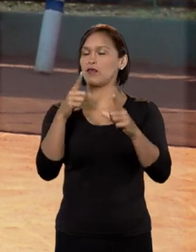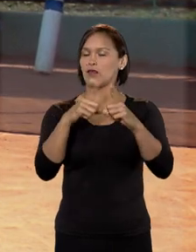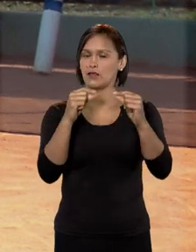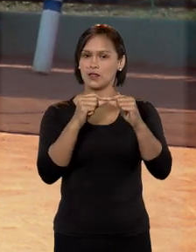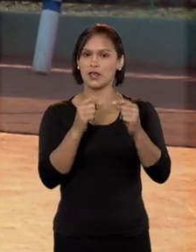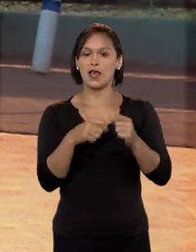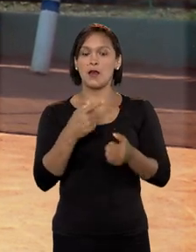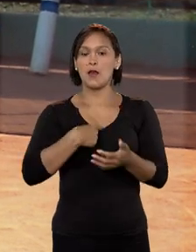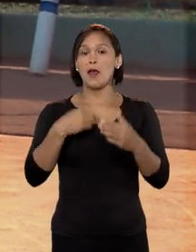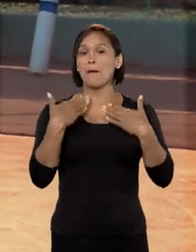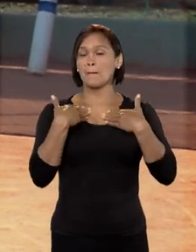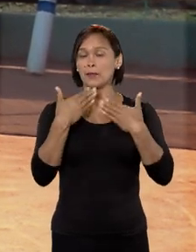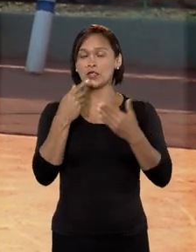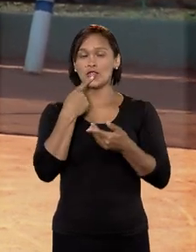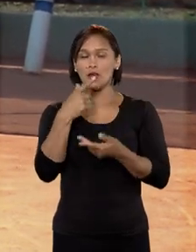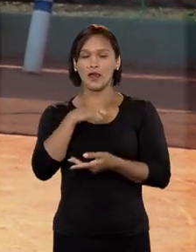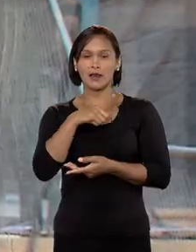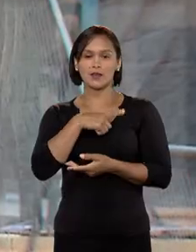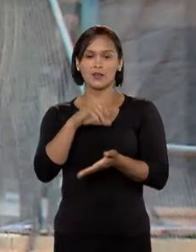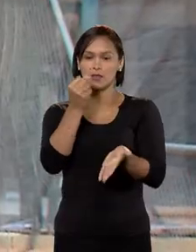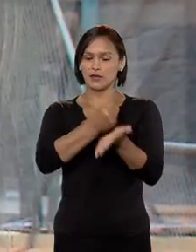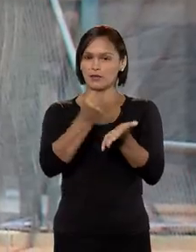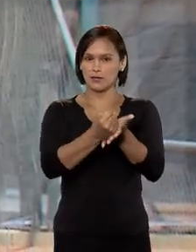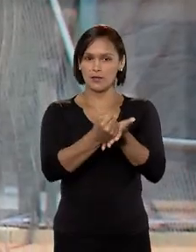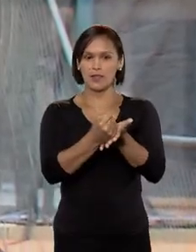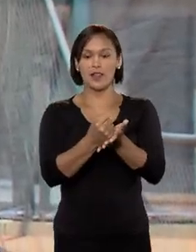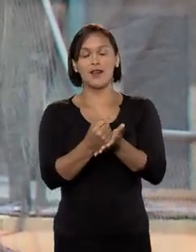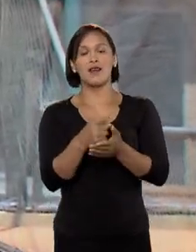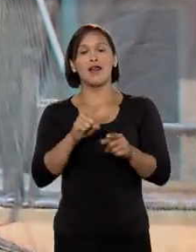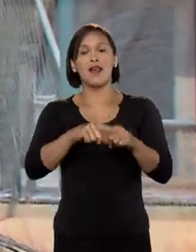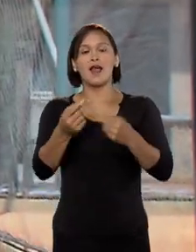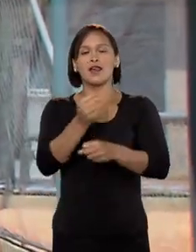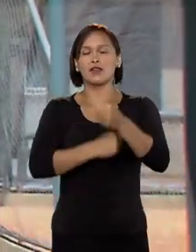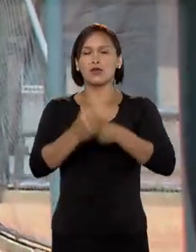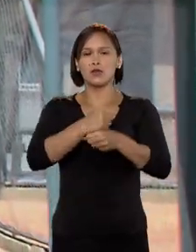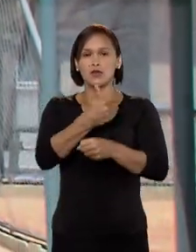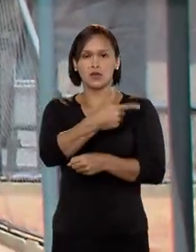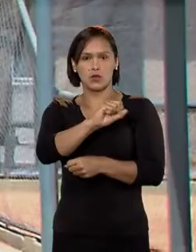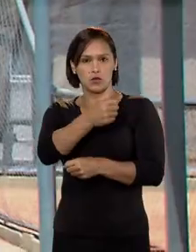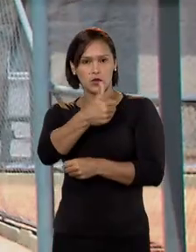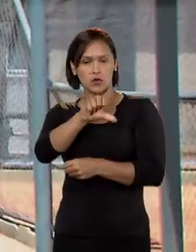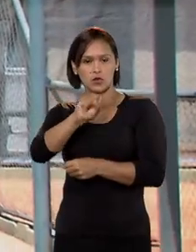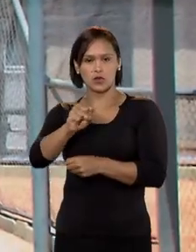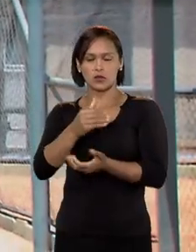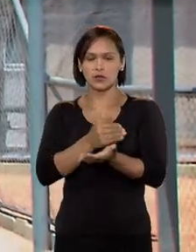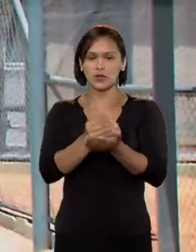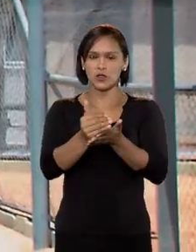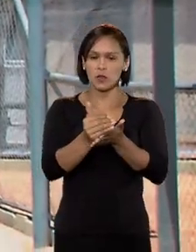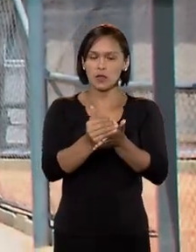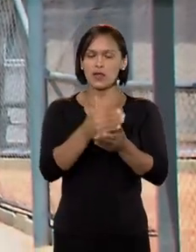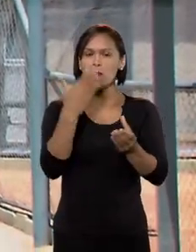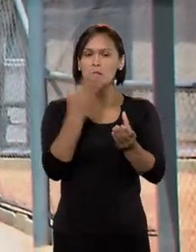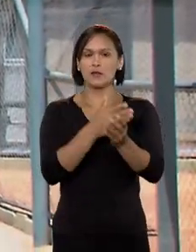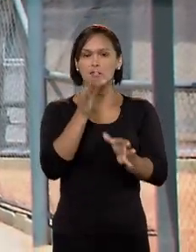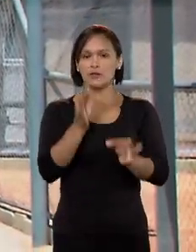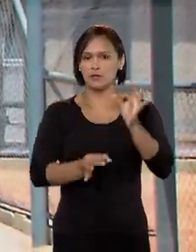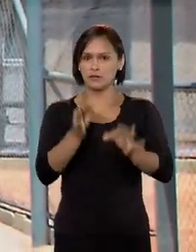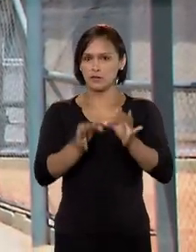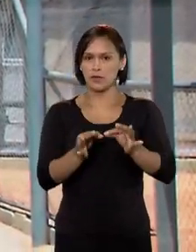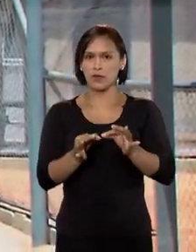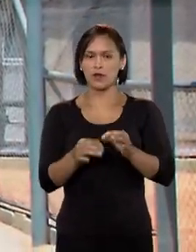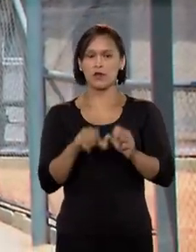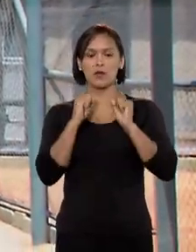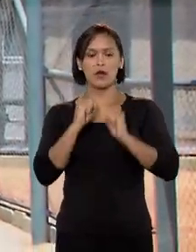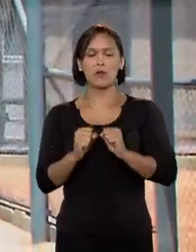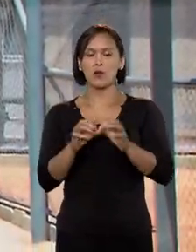Distrito Federal exigiu um registro. Aí eu vim em 2018, comecei a entrar em processo de justiça para poder